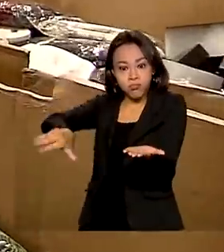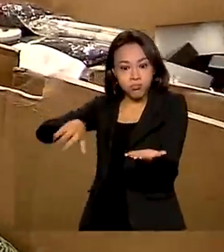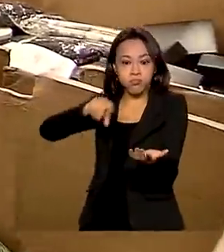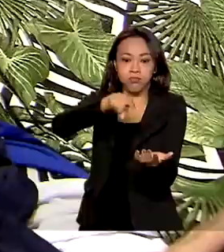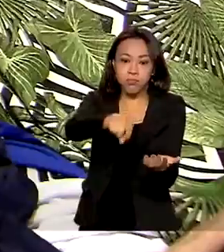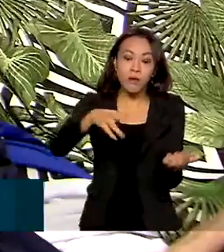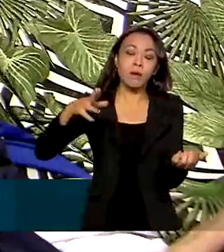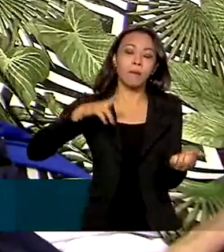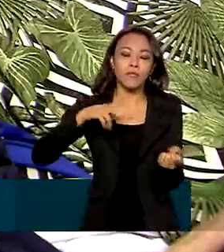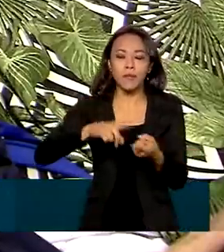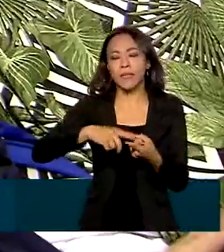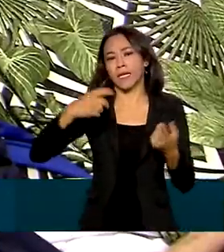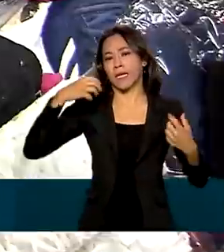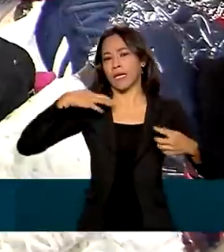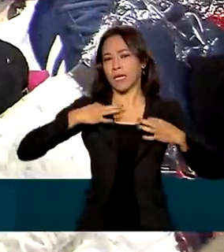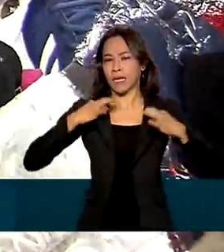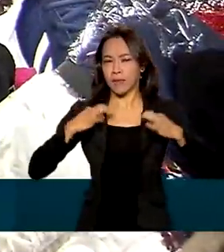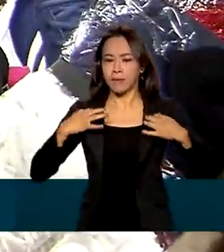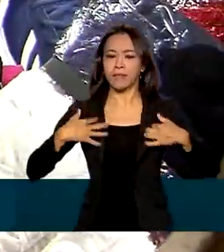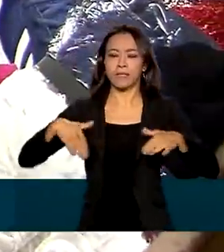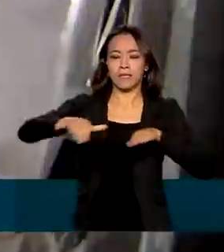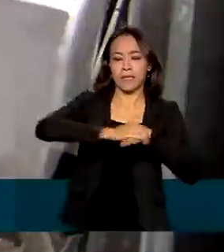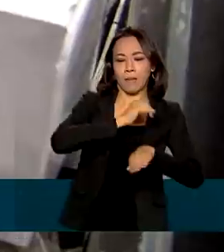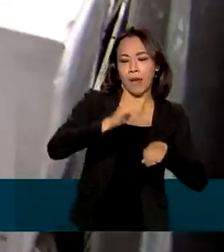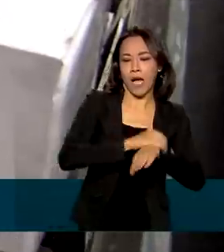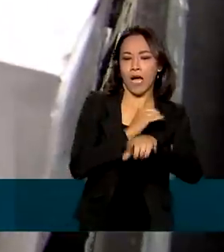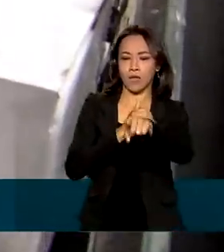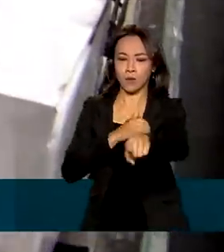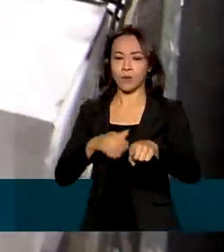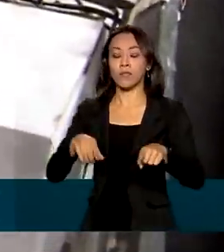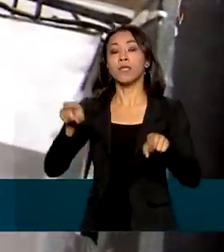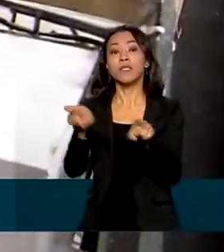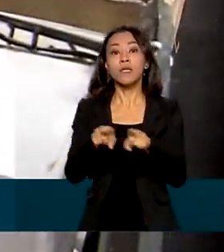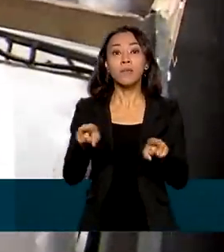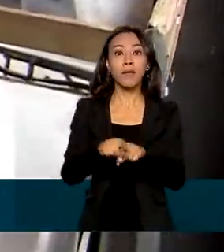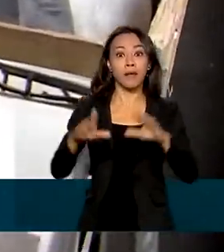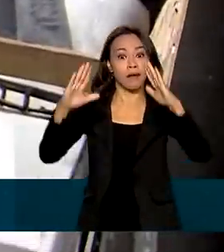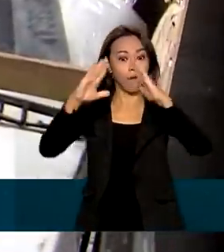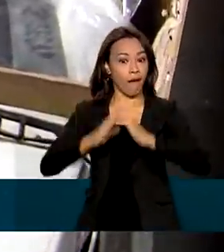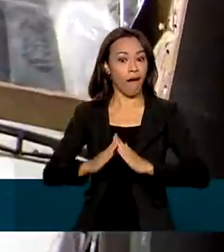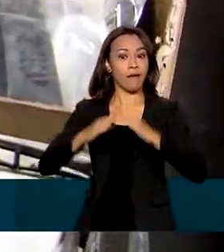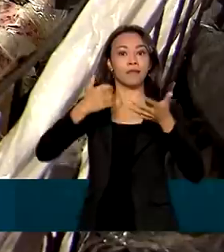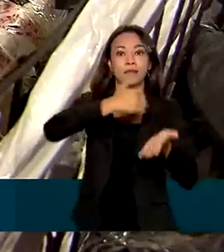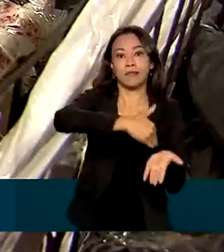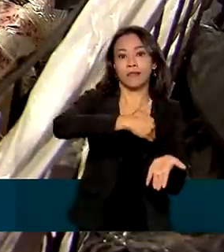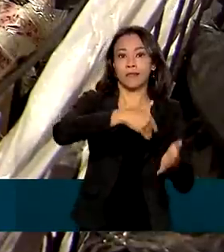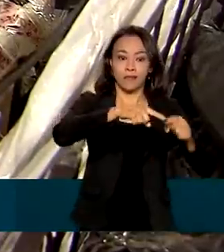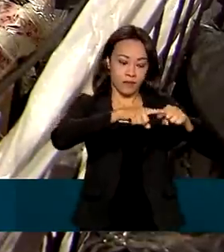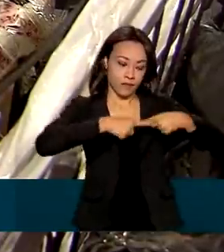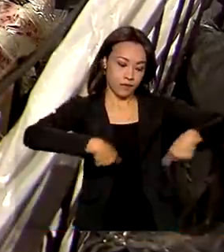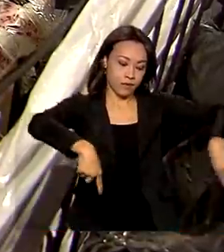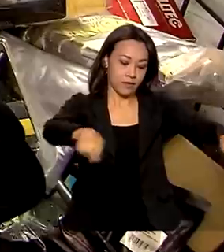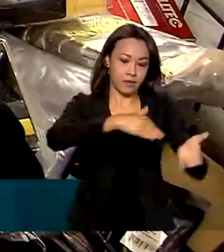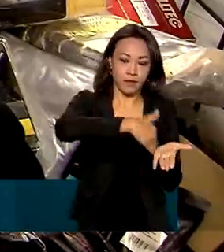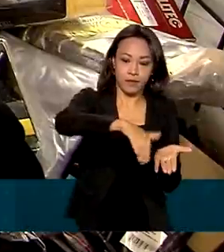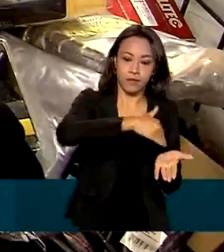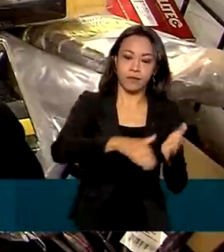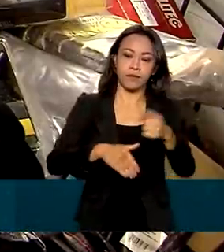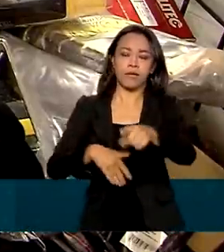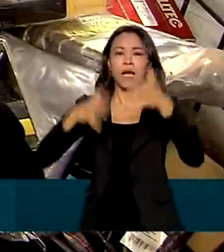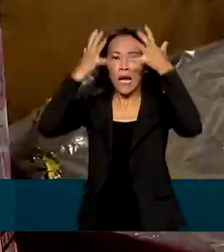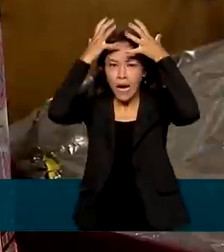itens pessoais, como camisetas e sapatos, além de objetos para casa e escritório. São pneus de carro,